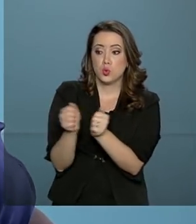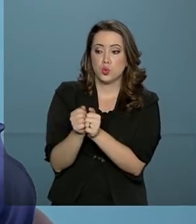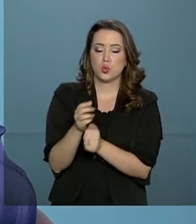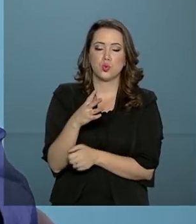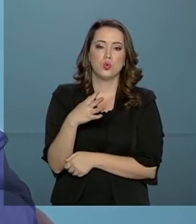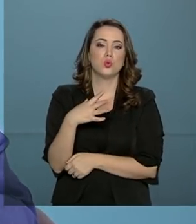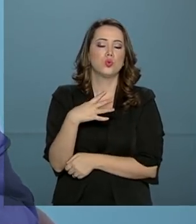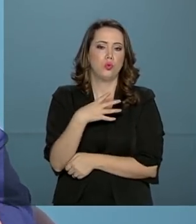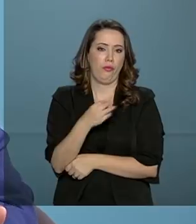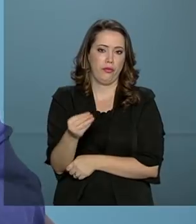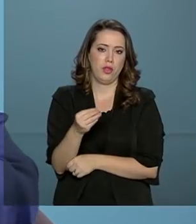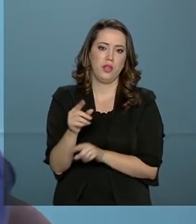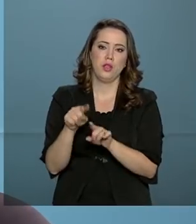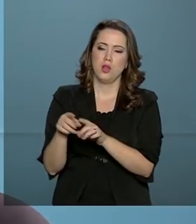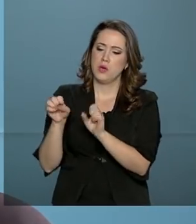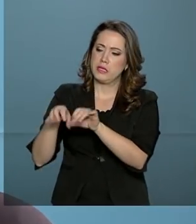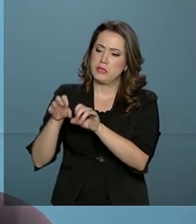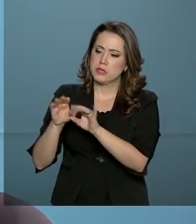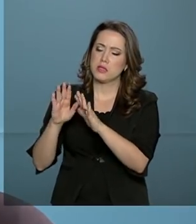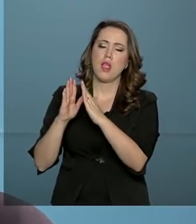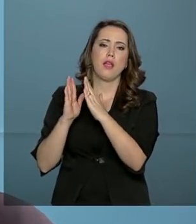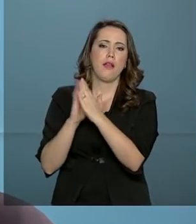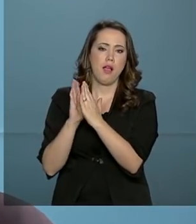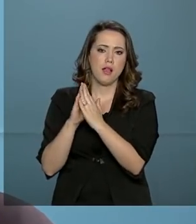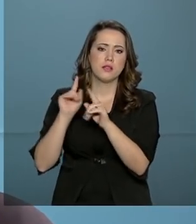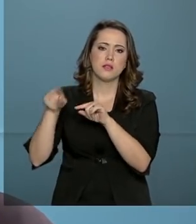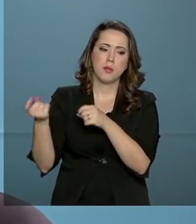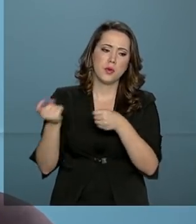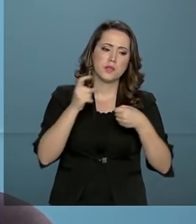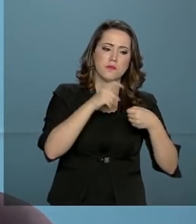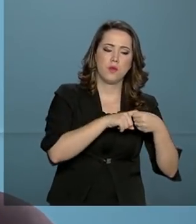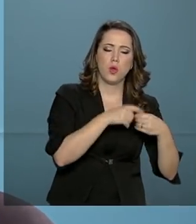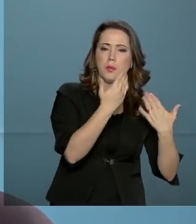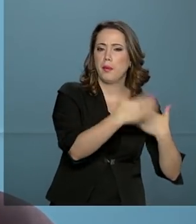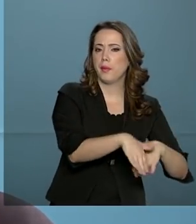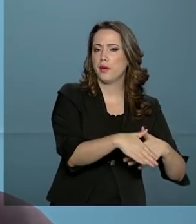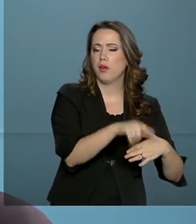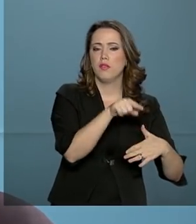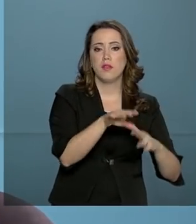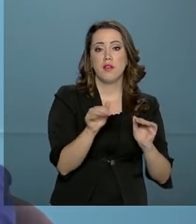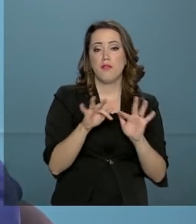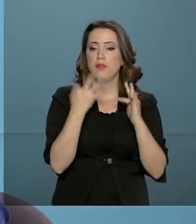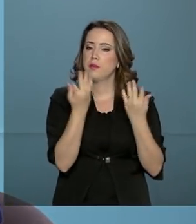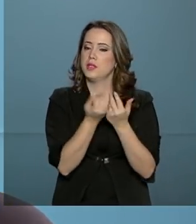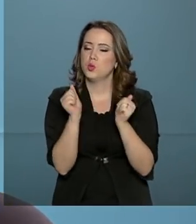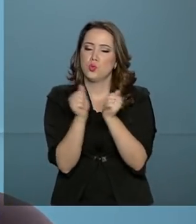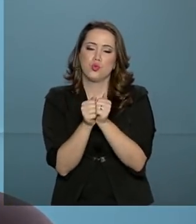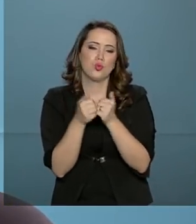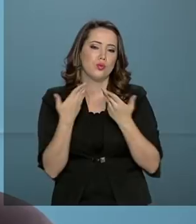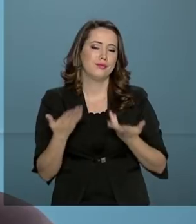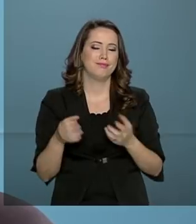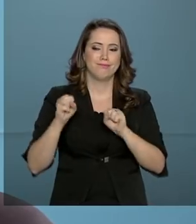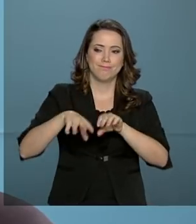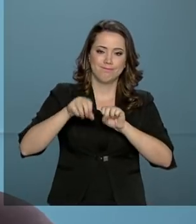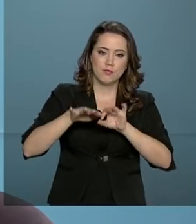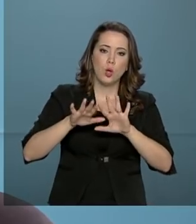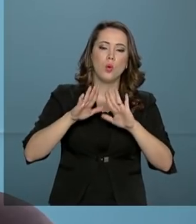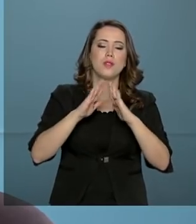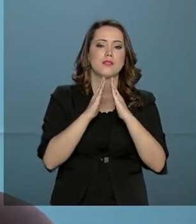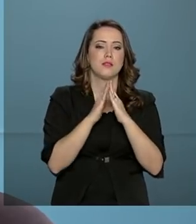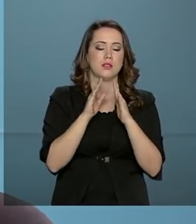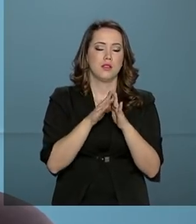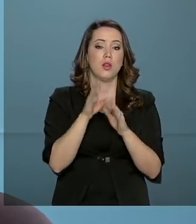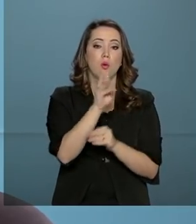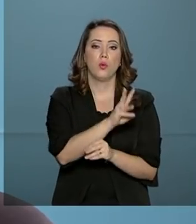aplicar o conteúdo em casa e voltar no final do ano para fazer a avaliação, essa família vai estar junta. Então, o ensino domiciliar vem para